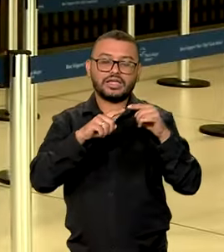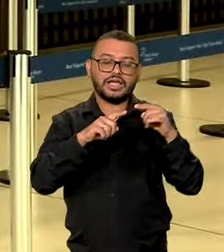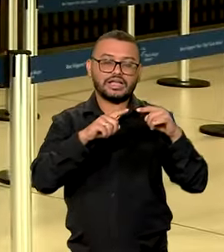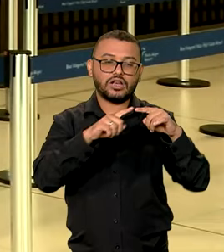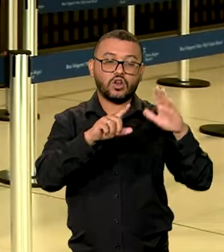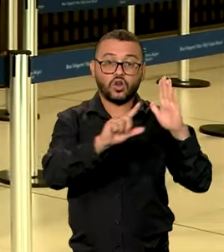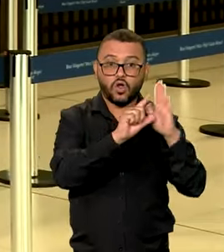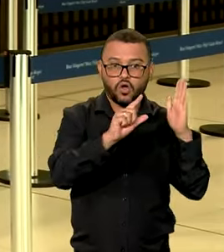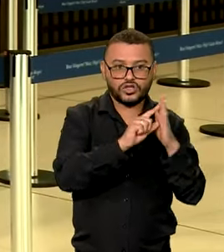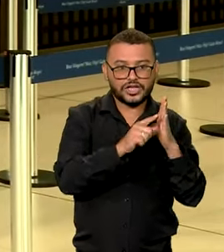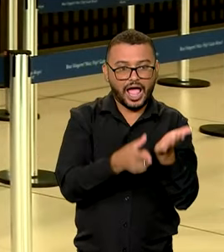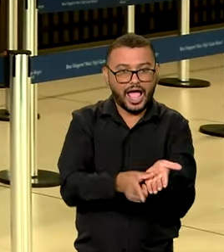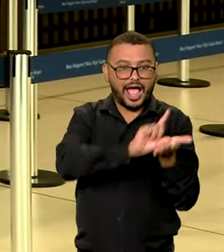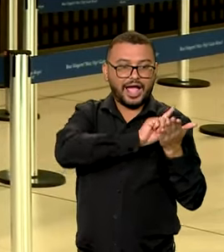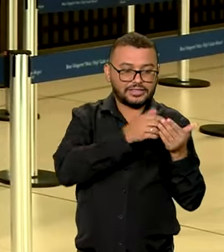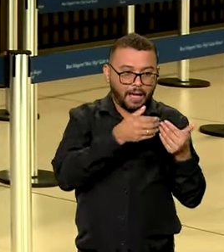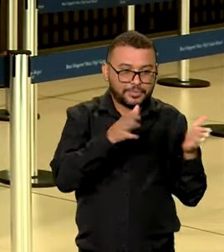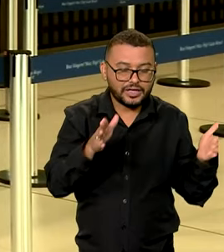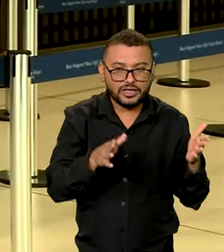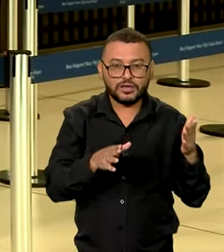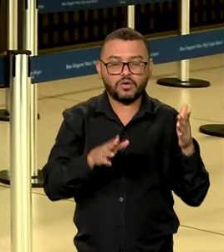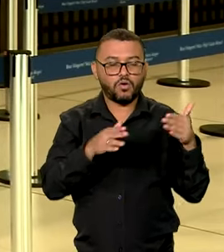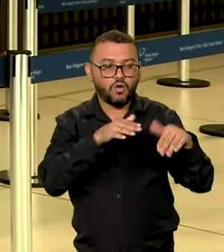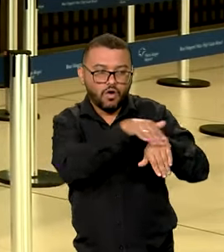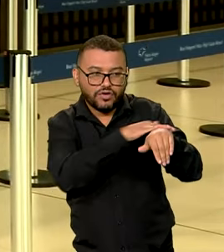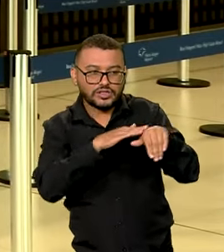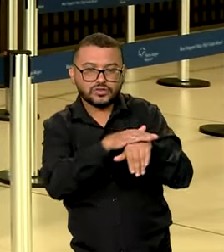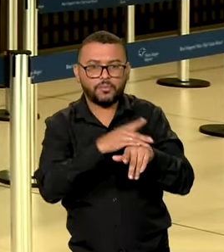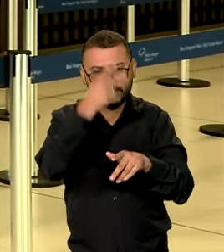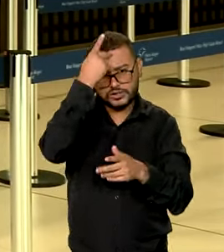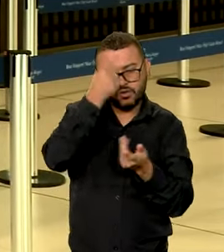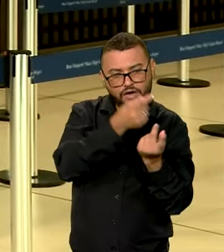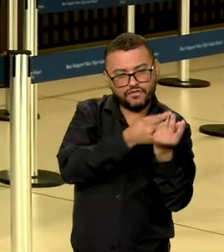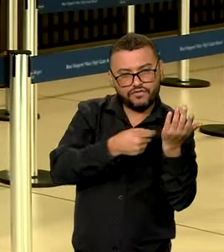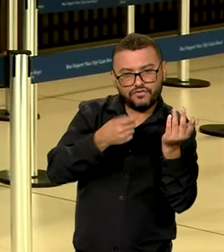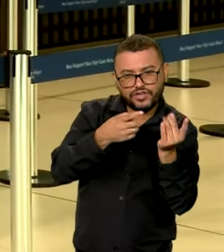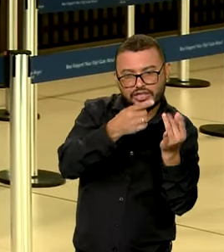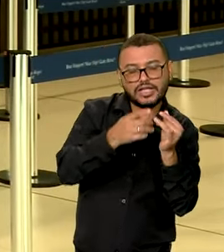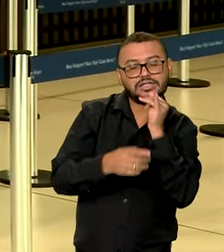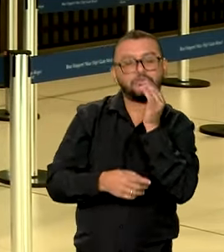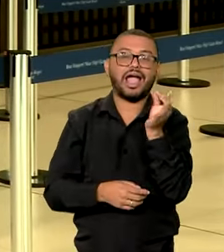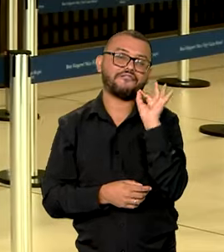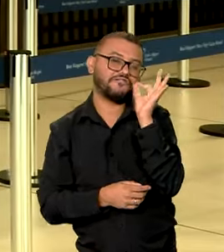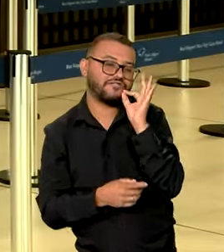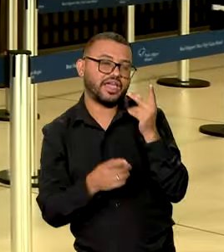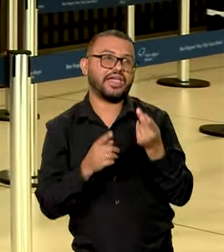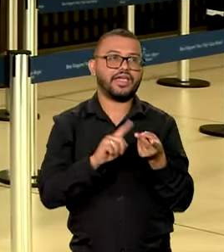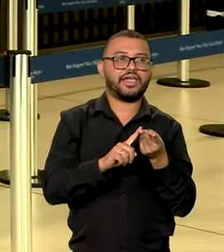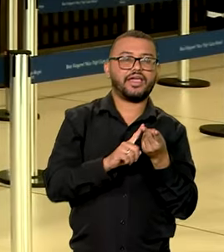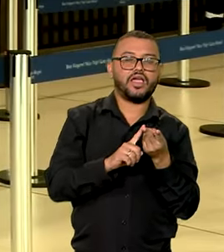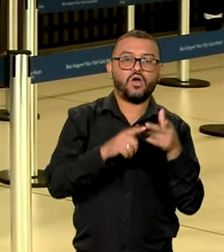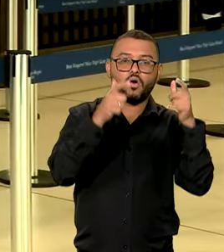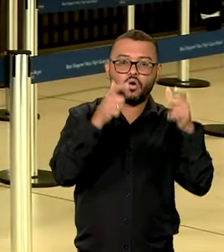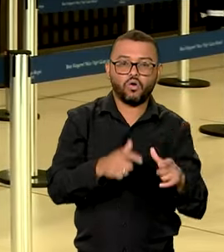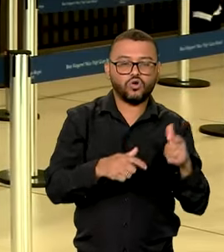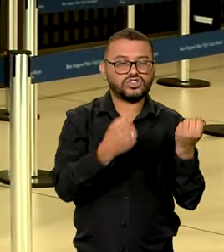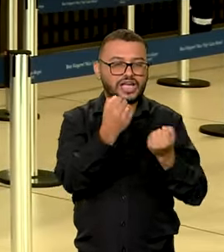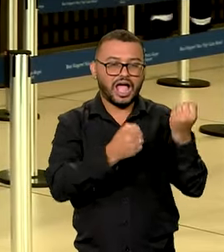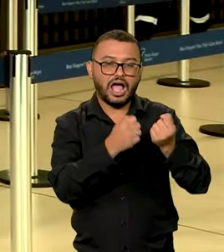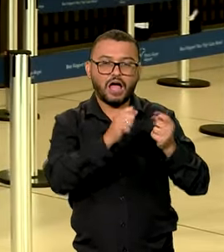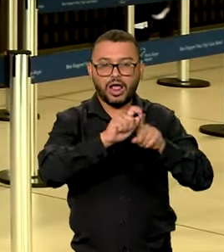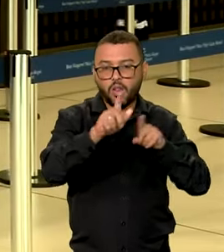mais cedo. Fizemos um trabalho junto aos nossos lojistas, emprestadores de serviços como cafeterias, locadoras de veículos.